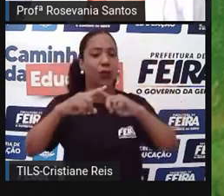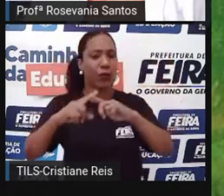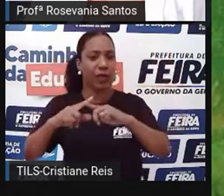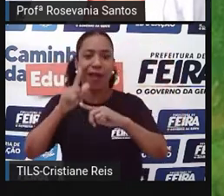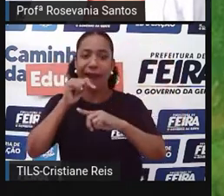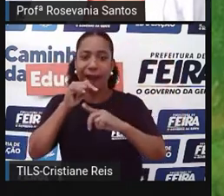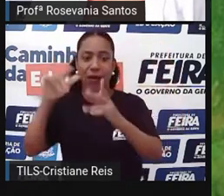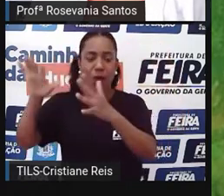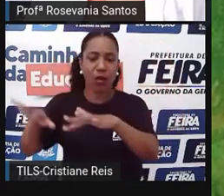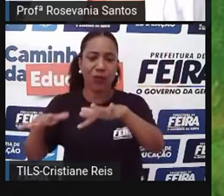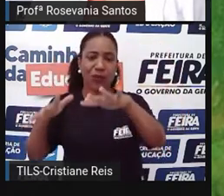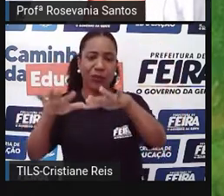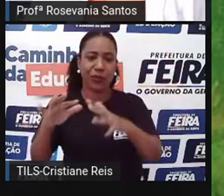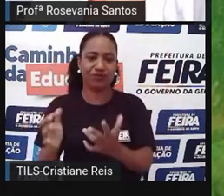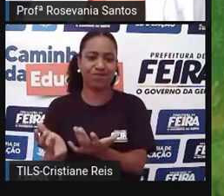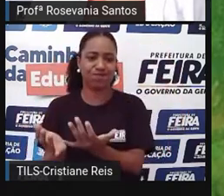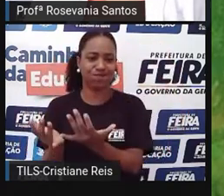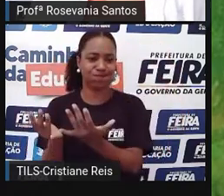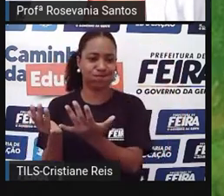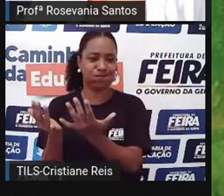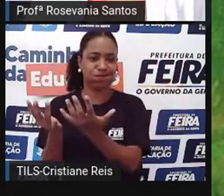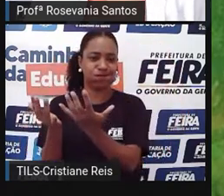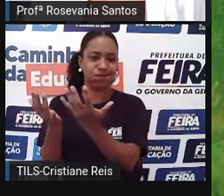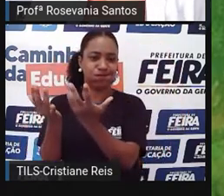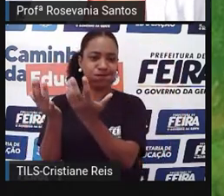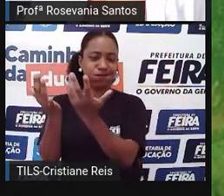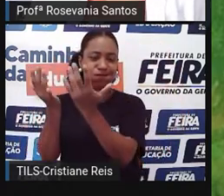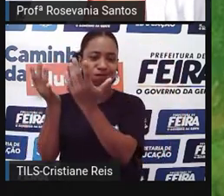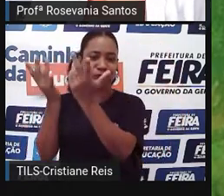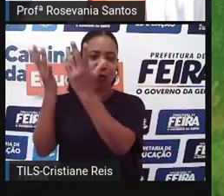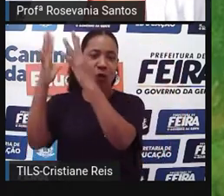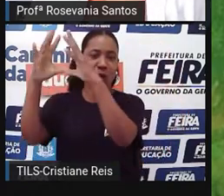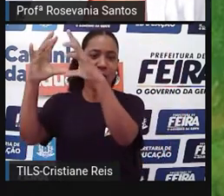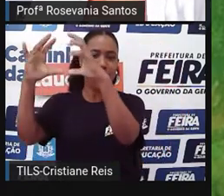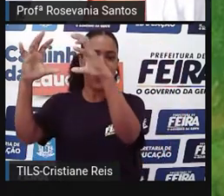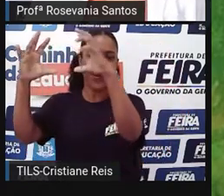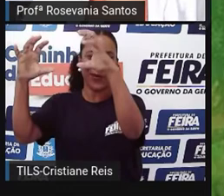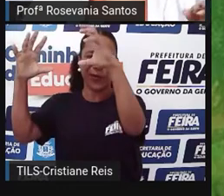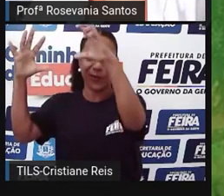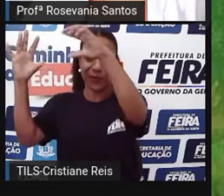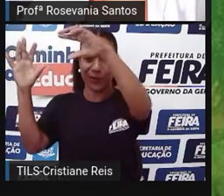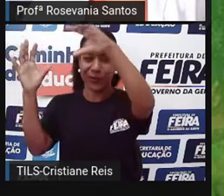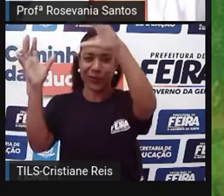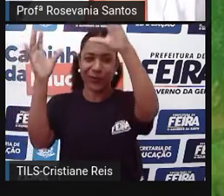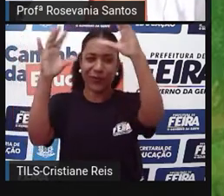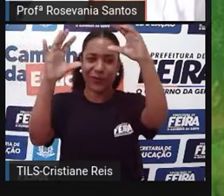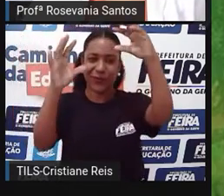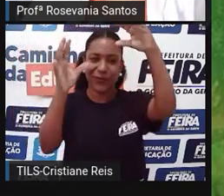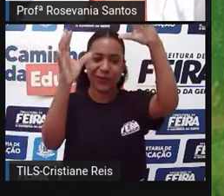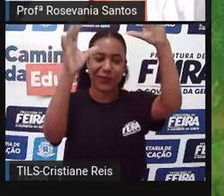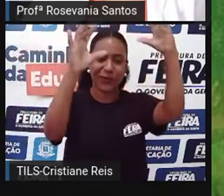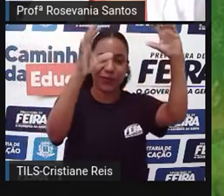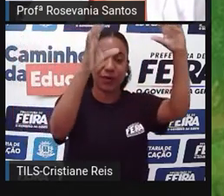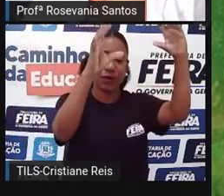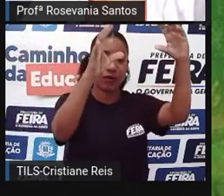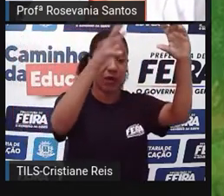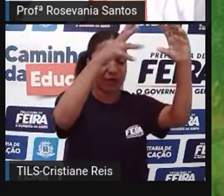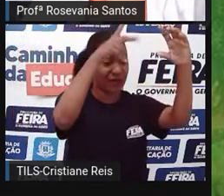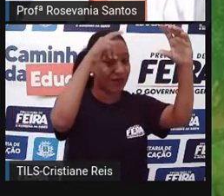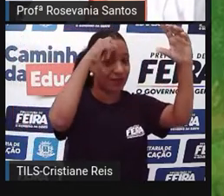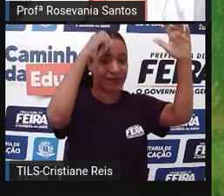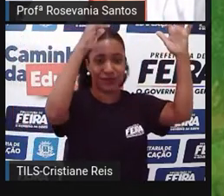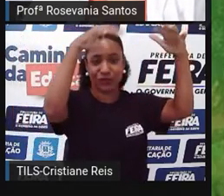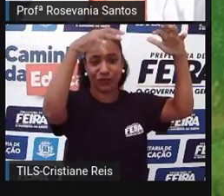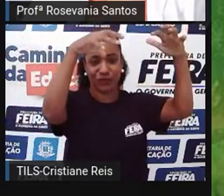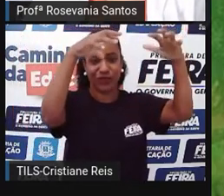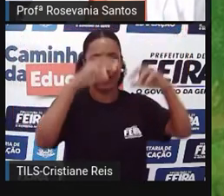elas não desaguam nessa região. E aqui, ó, a explicação, que a gente não pode deixar de levar em consideração, é esse